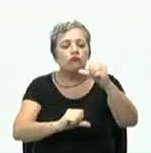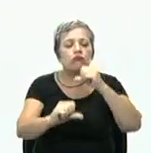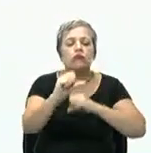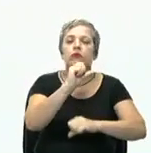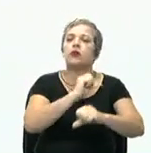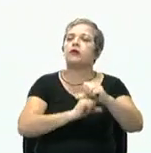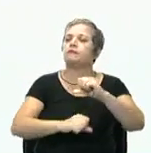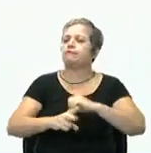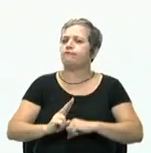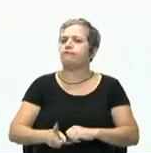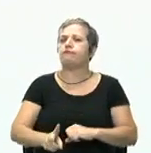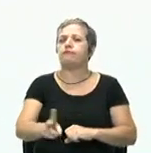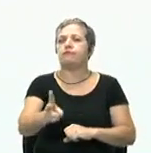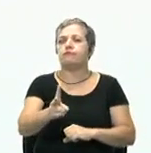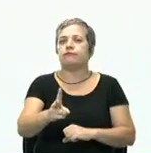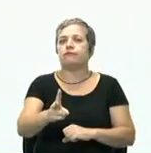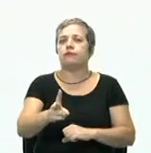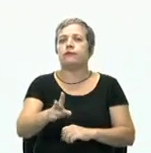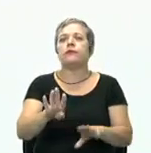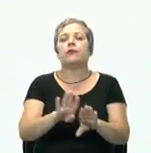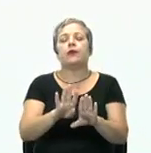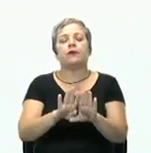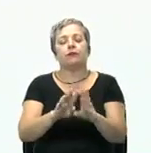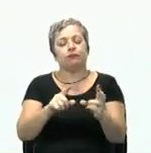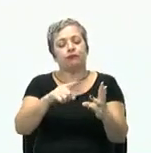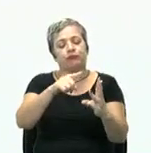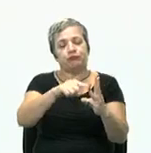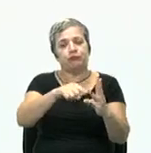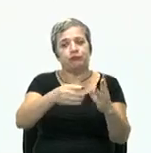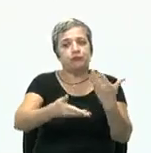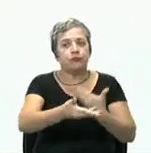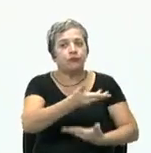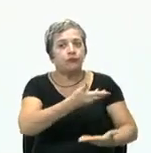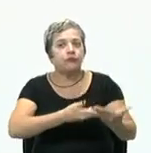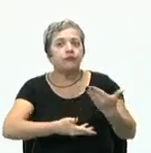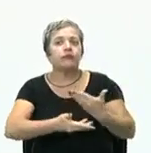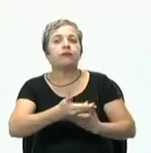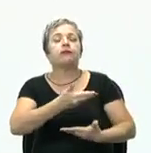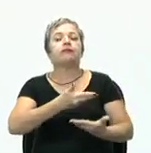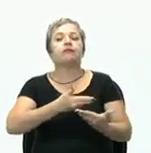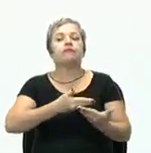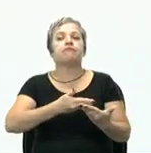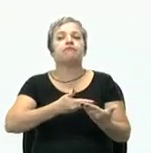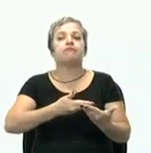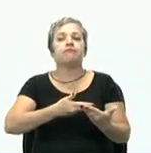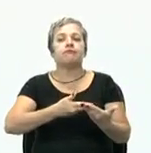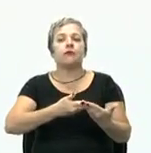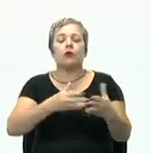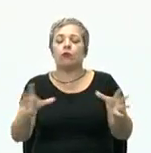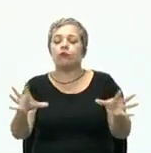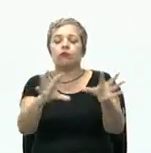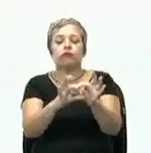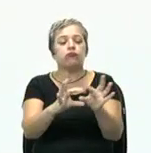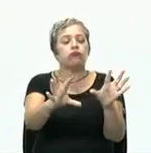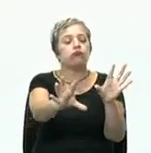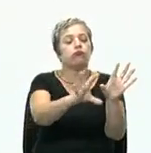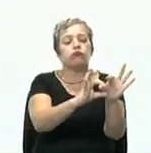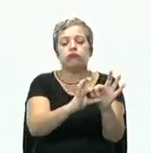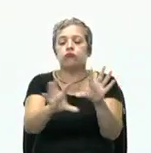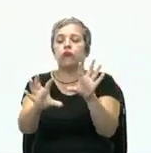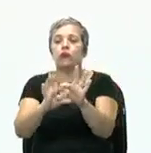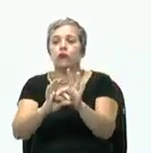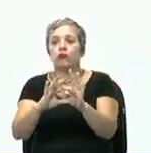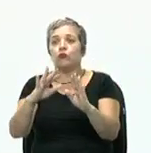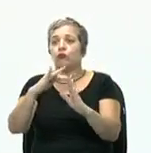mudanças. Faço a integração inicial do sistema. Eu vou fazer a amarração dos objetivos